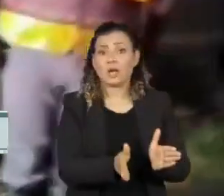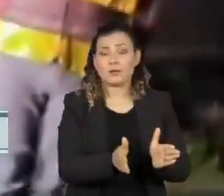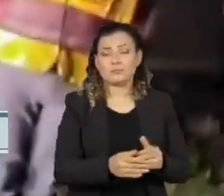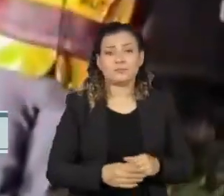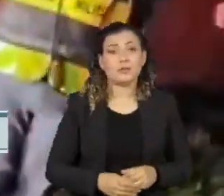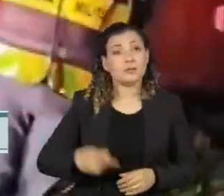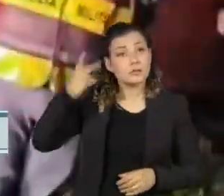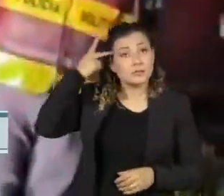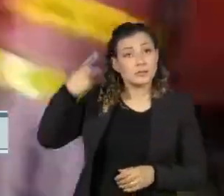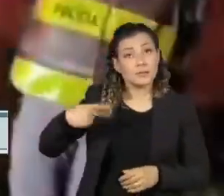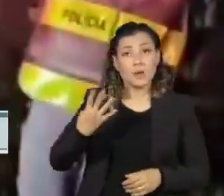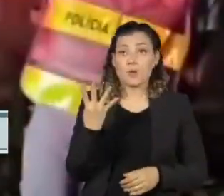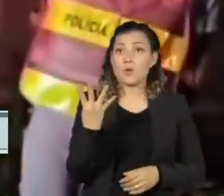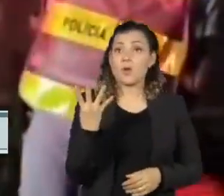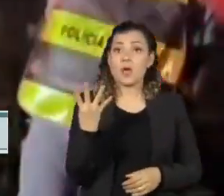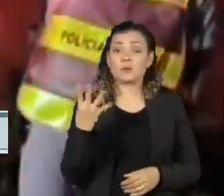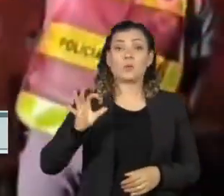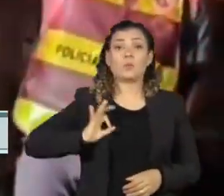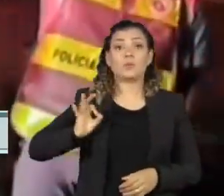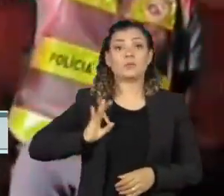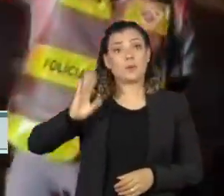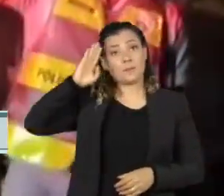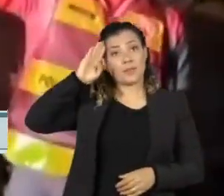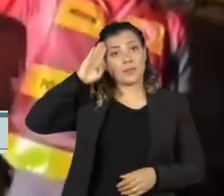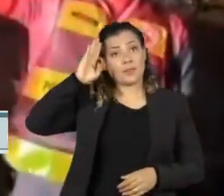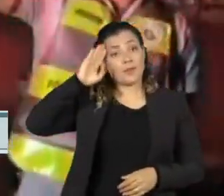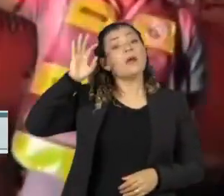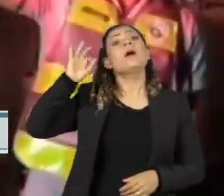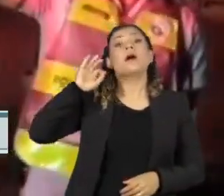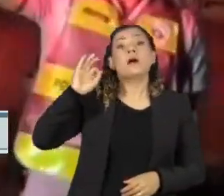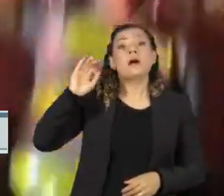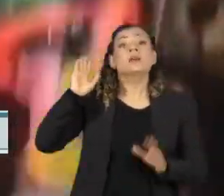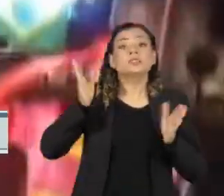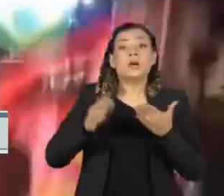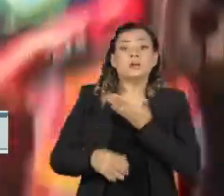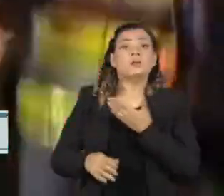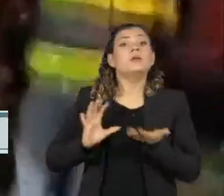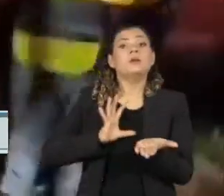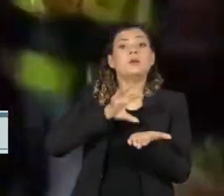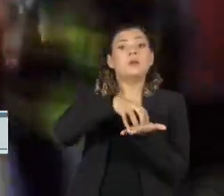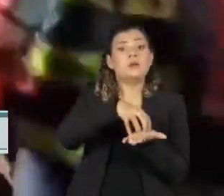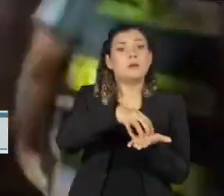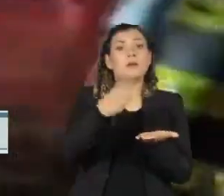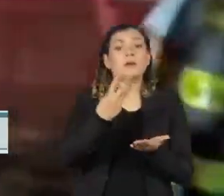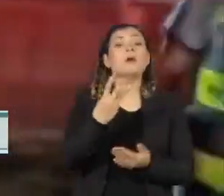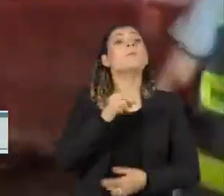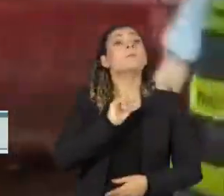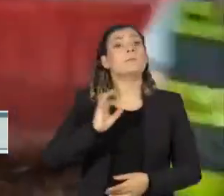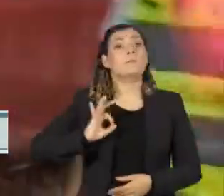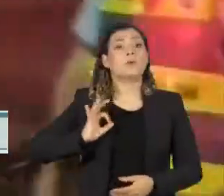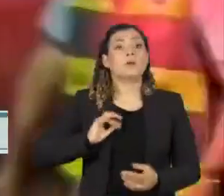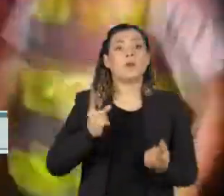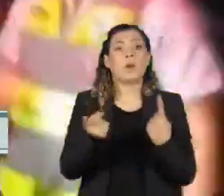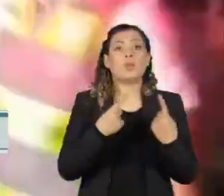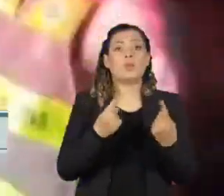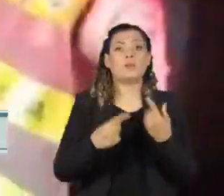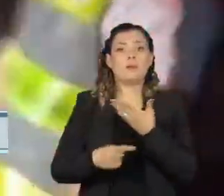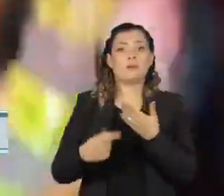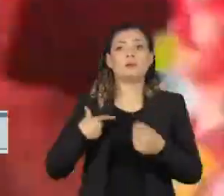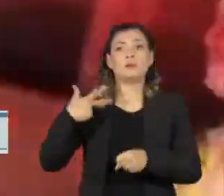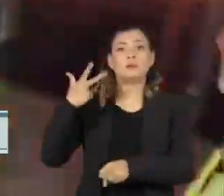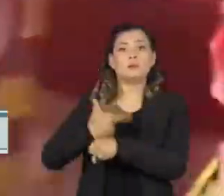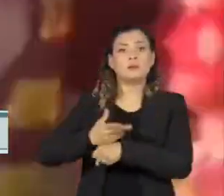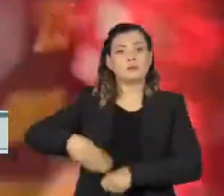Em São Paulo, quatro policiais militares lotados na 4ª Companhia do 3º Batalhão de Polícia Rodoviária foram